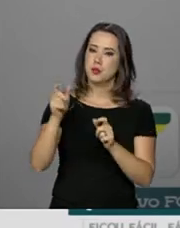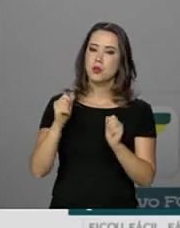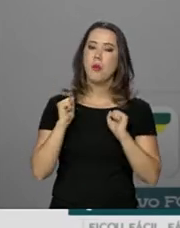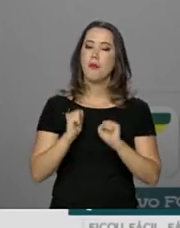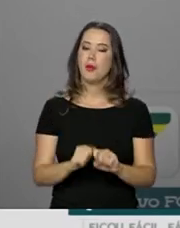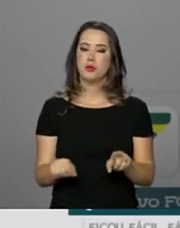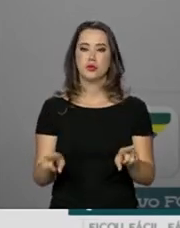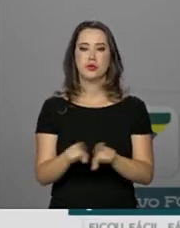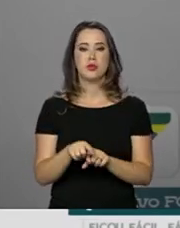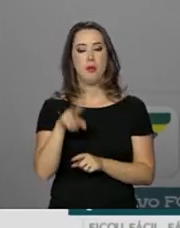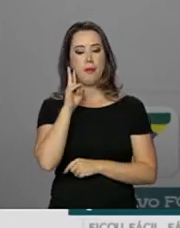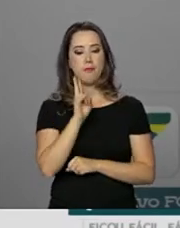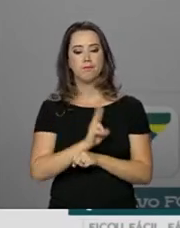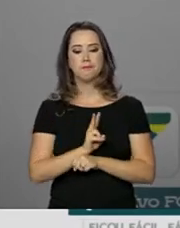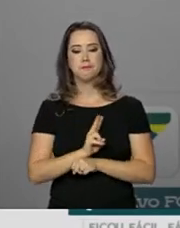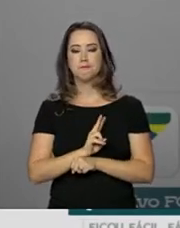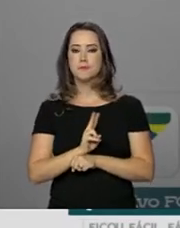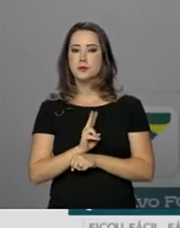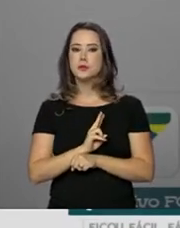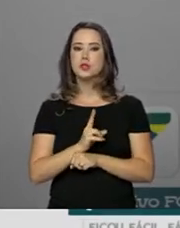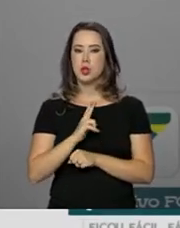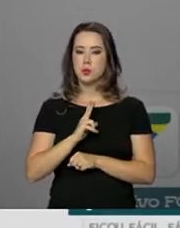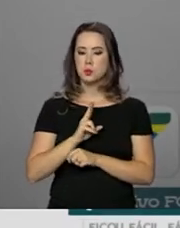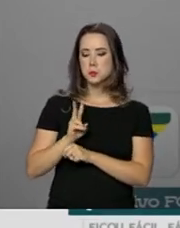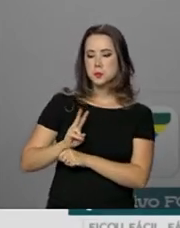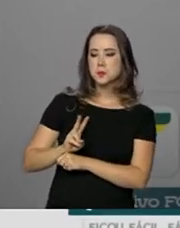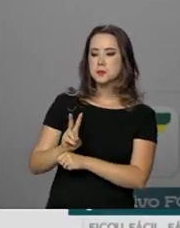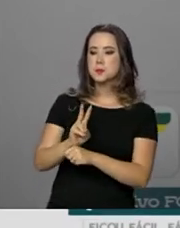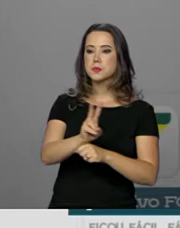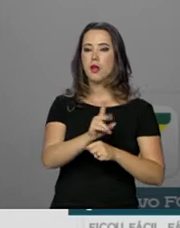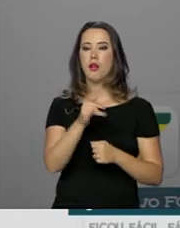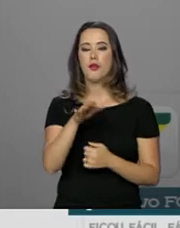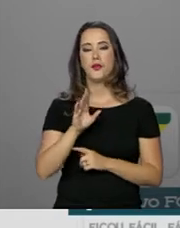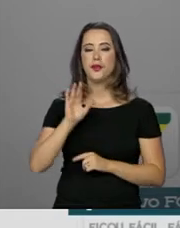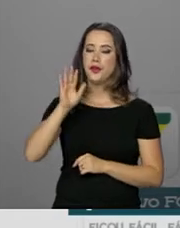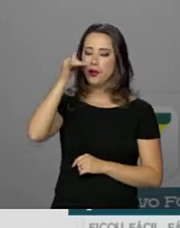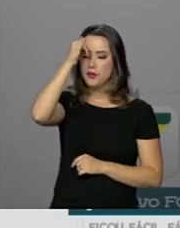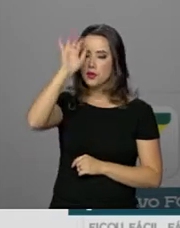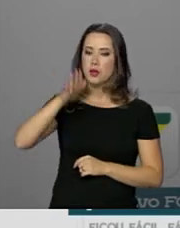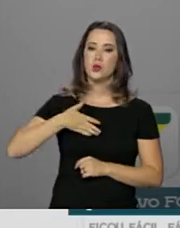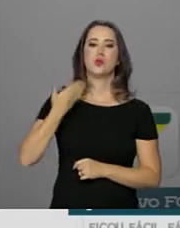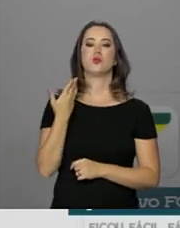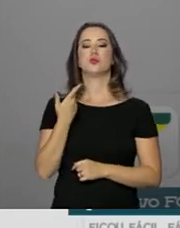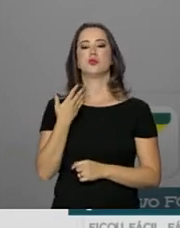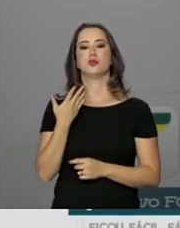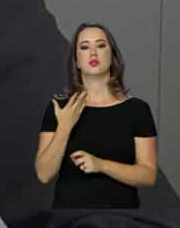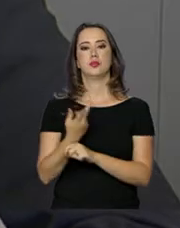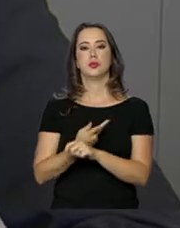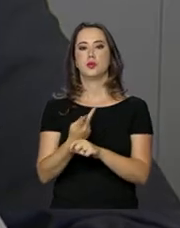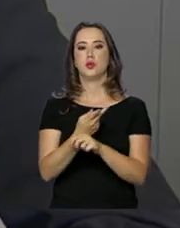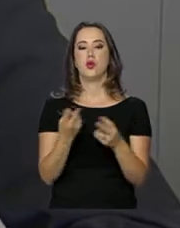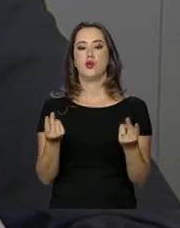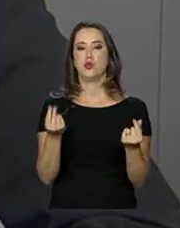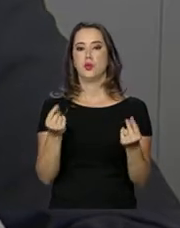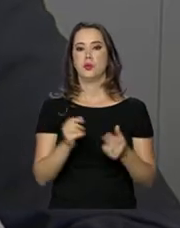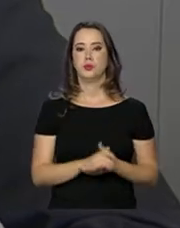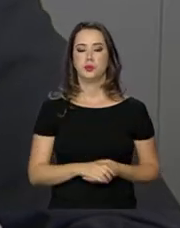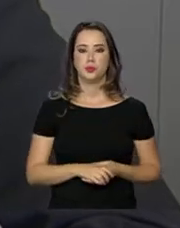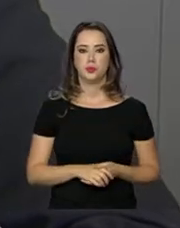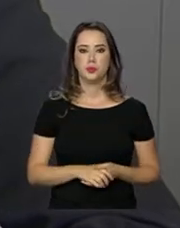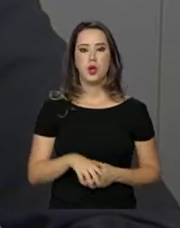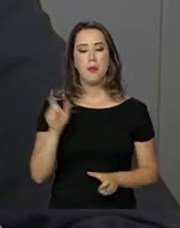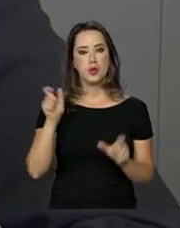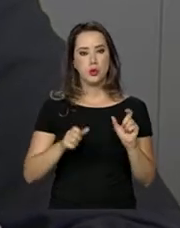pode também monitorar os depósitos por conta própria e evitar surpresas na hora de acessar o benefício. O trabalhador pode